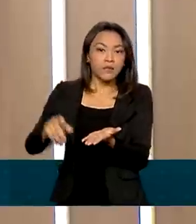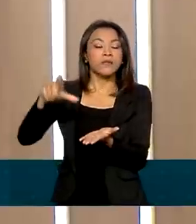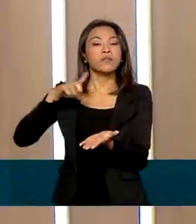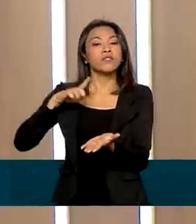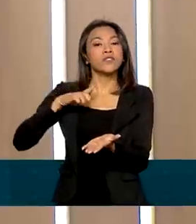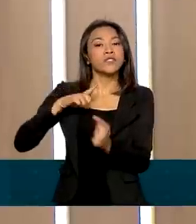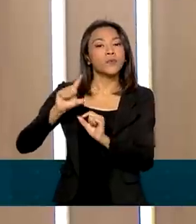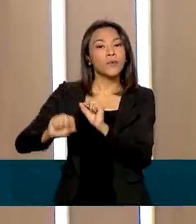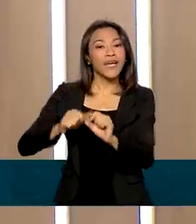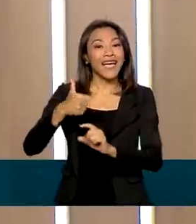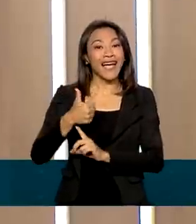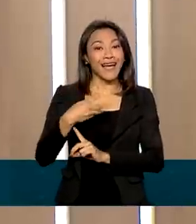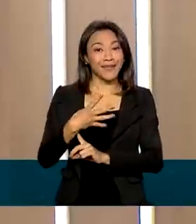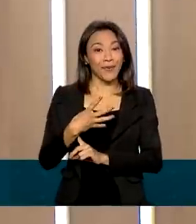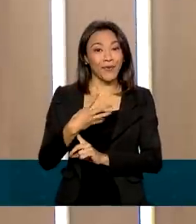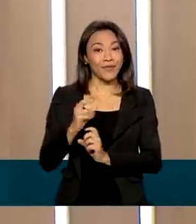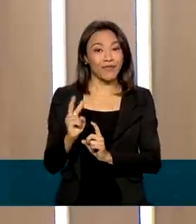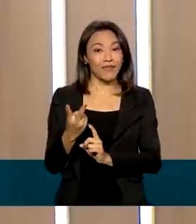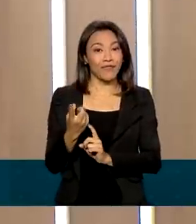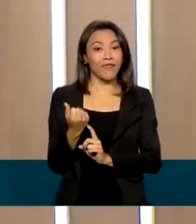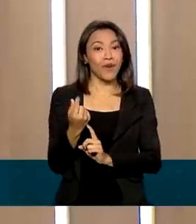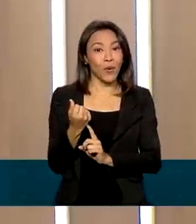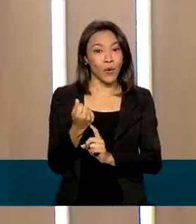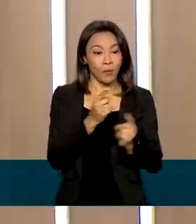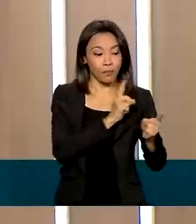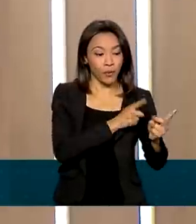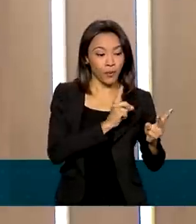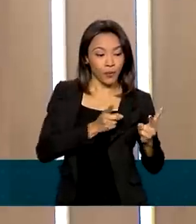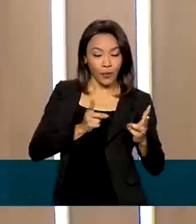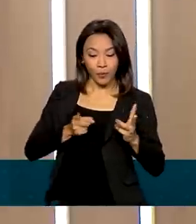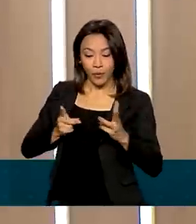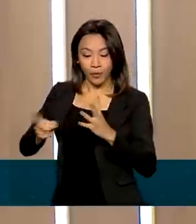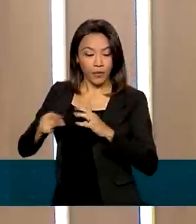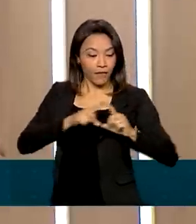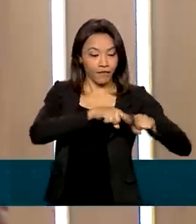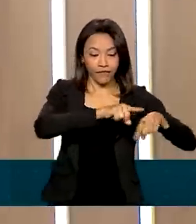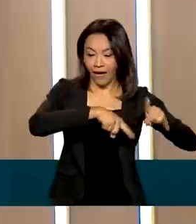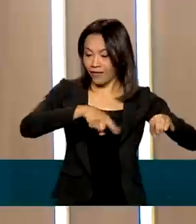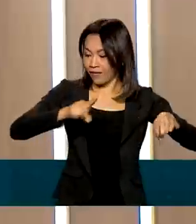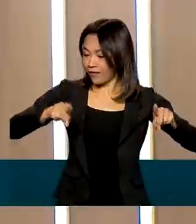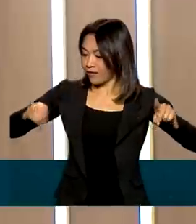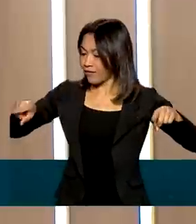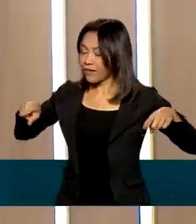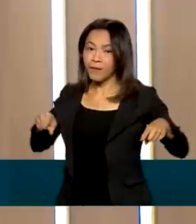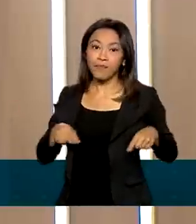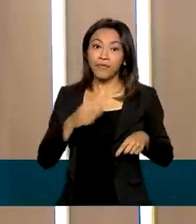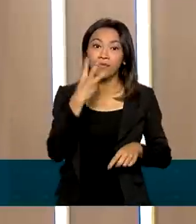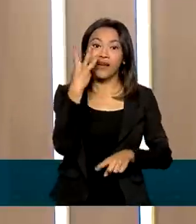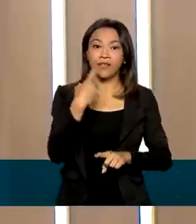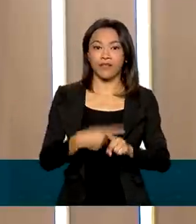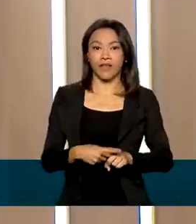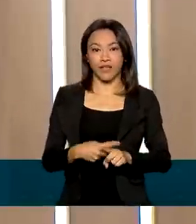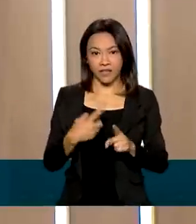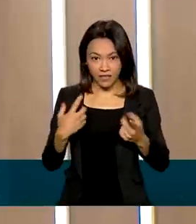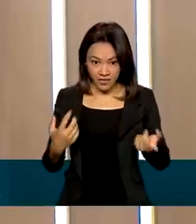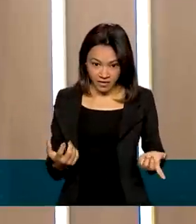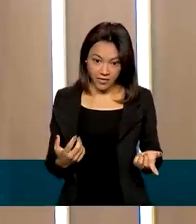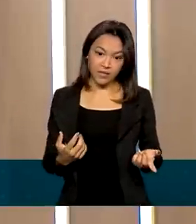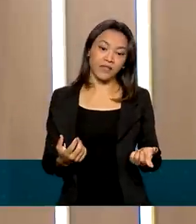tinha 14 valores diferentes em todo o país. E a variação entre ele era de quase 3 vezes, 2